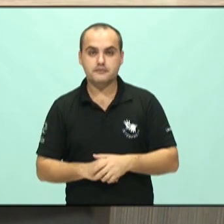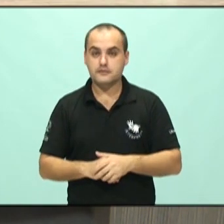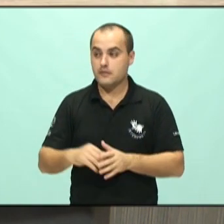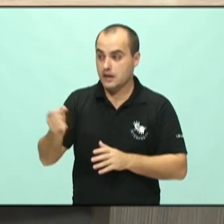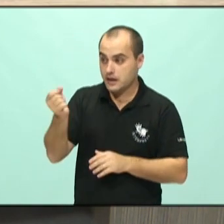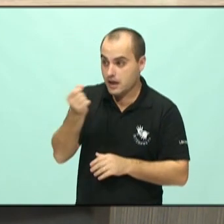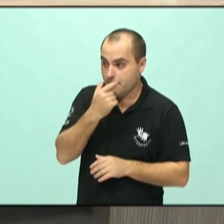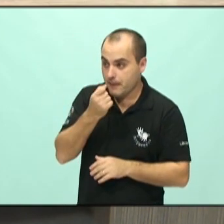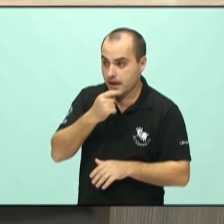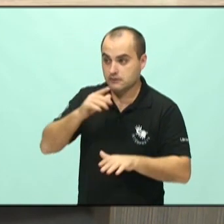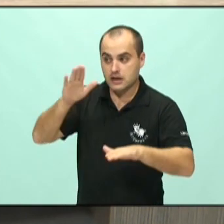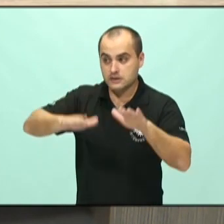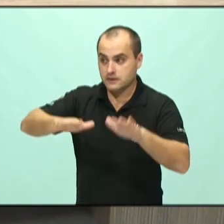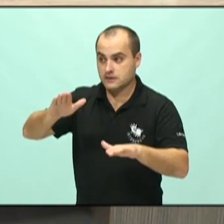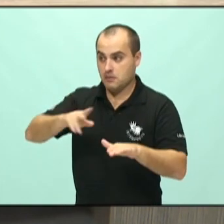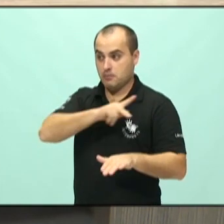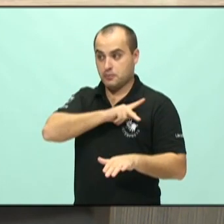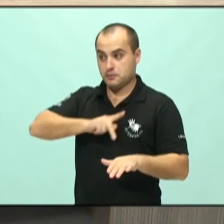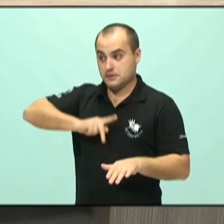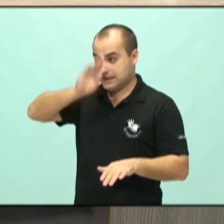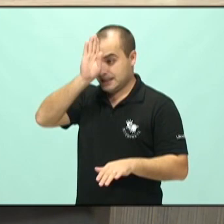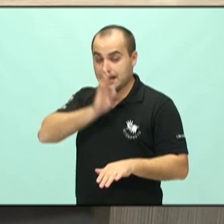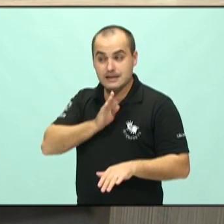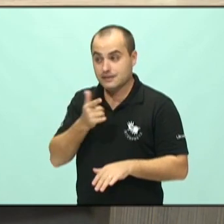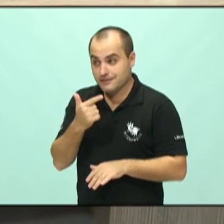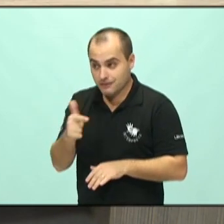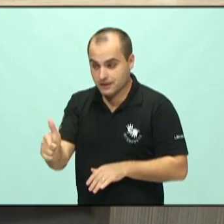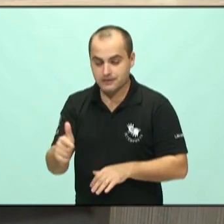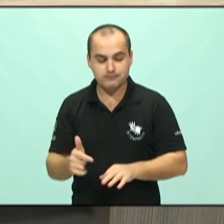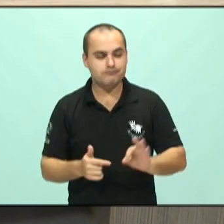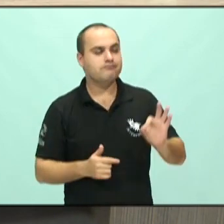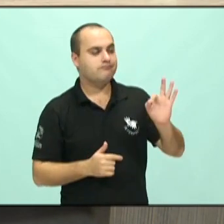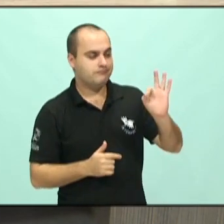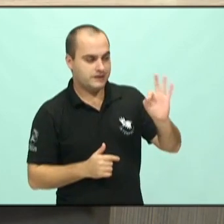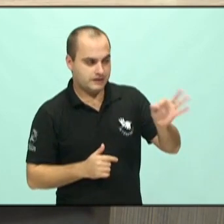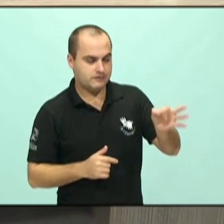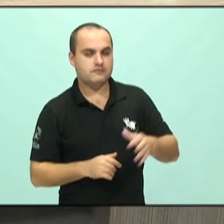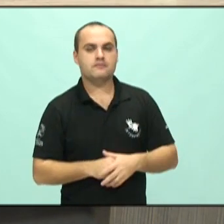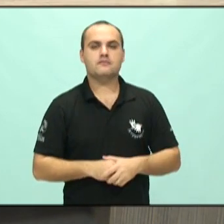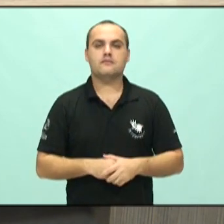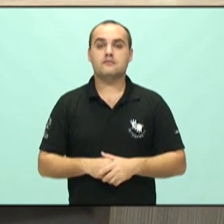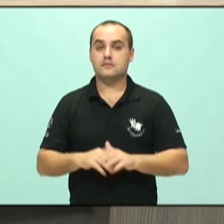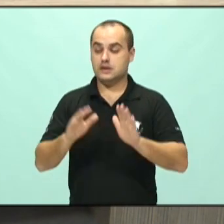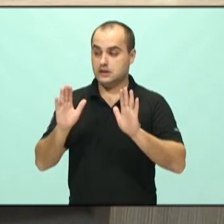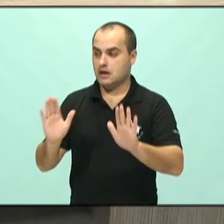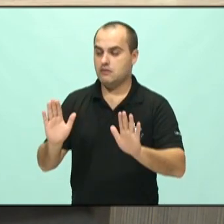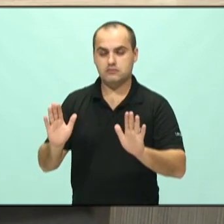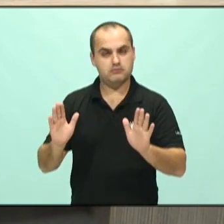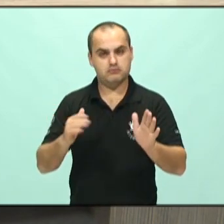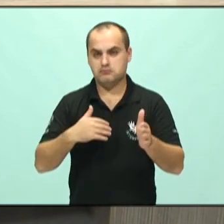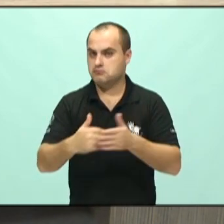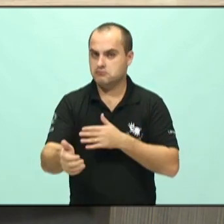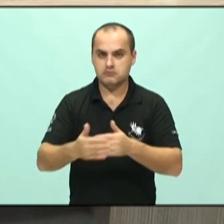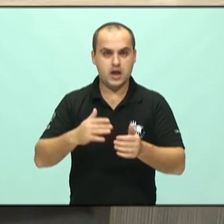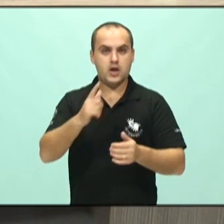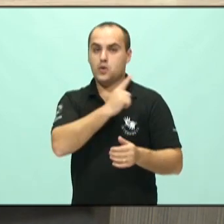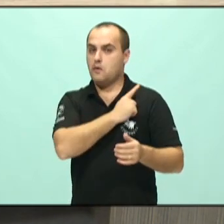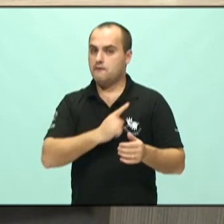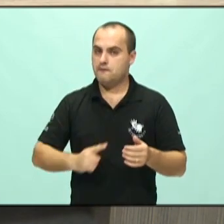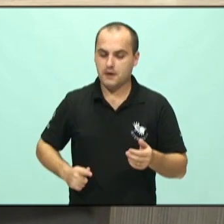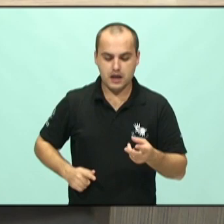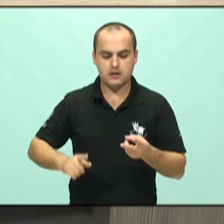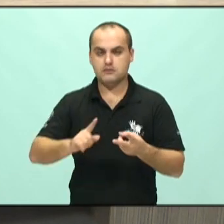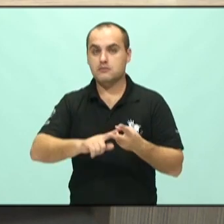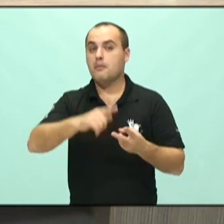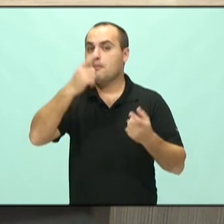disponíveis na rede pública. Isso. Então, independente do governo e independente de quem esteja no governo,